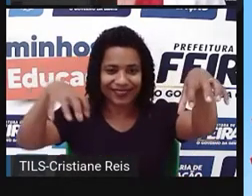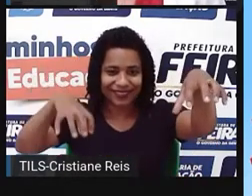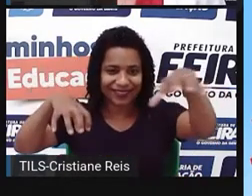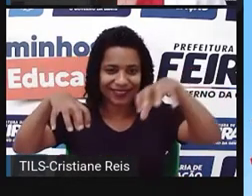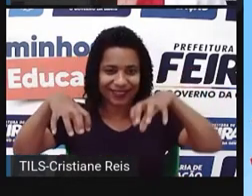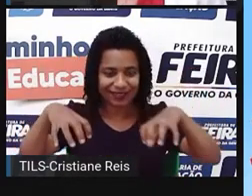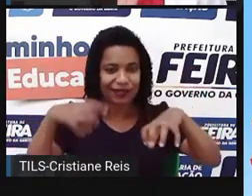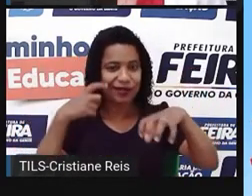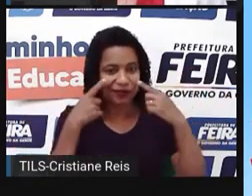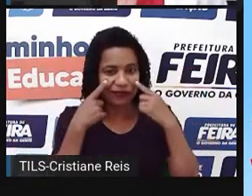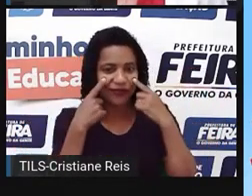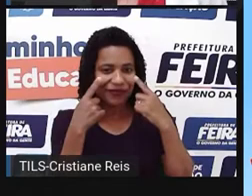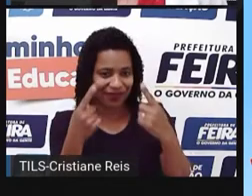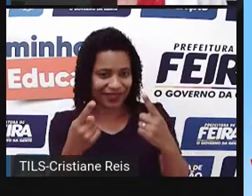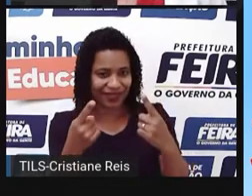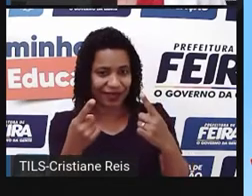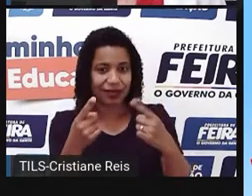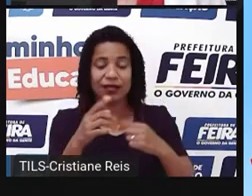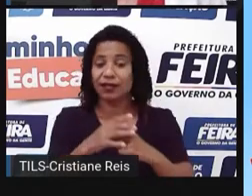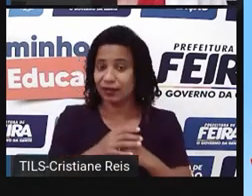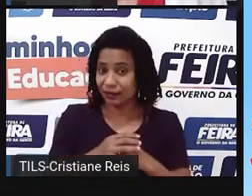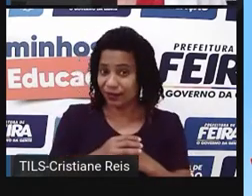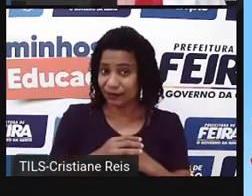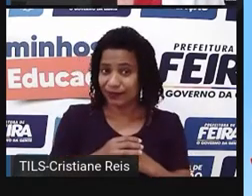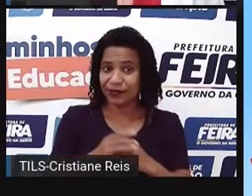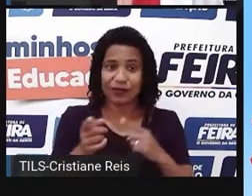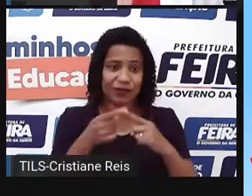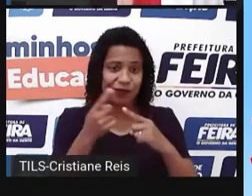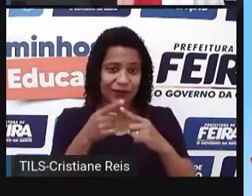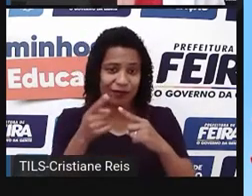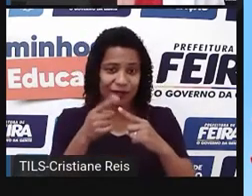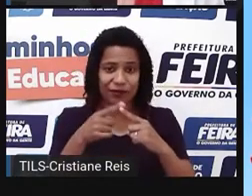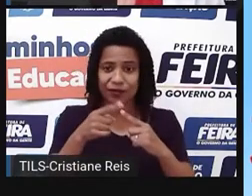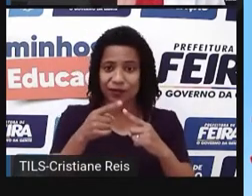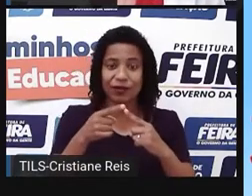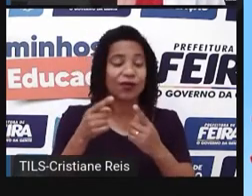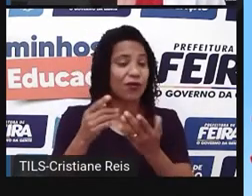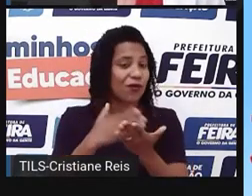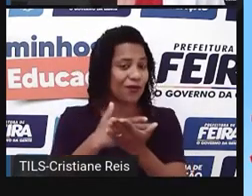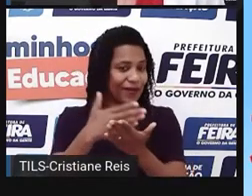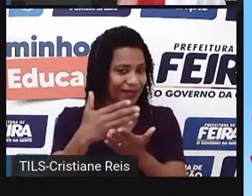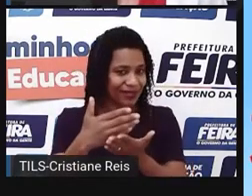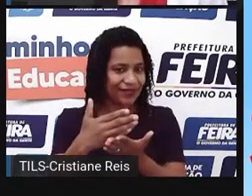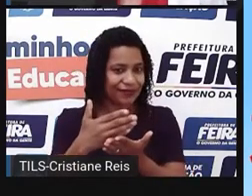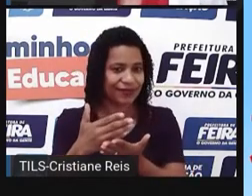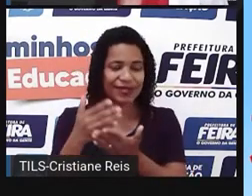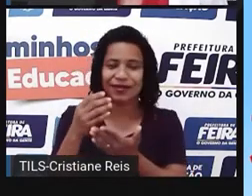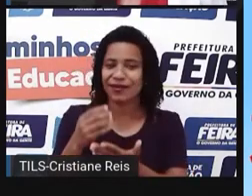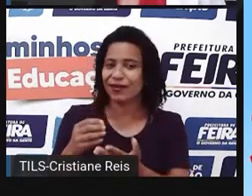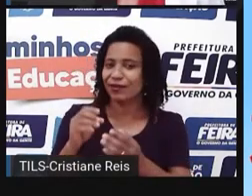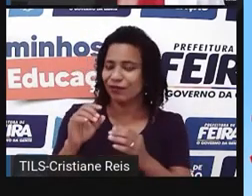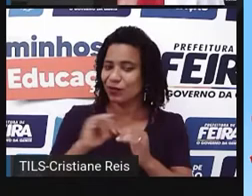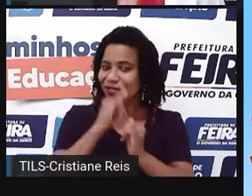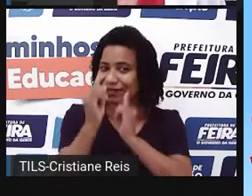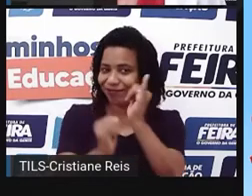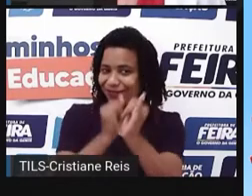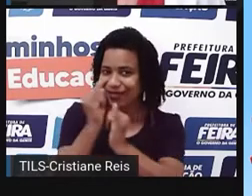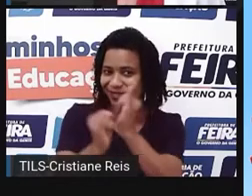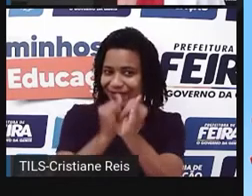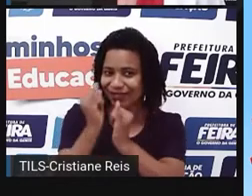traz para a gente um comando. Be internet awesome. Ou seja, seja incrível na internet.